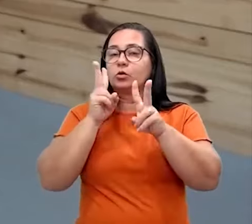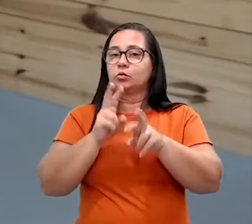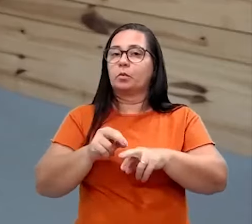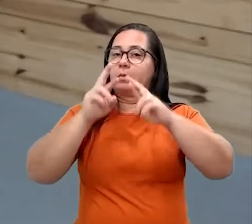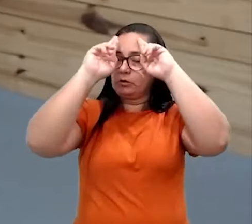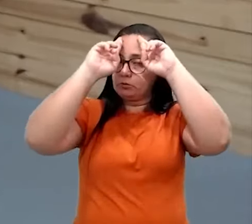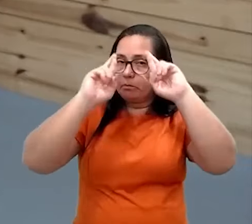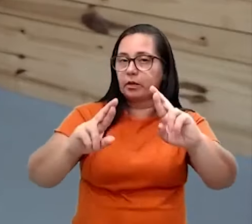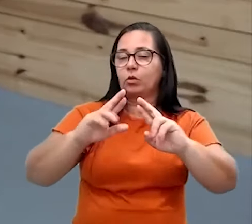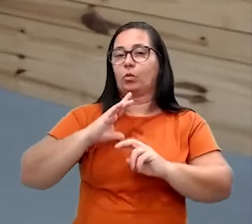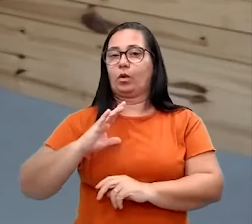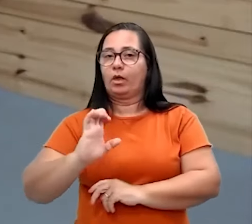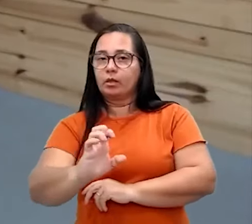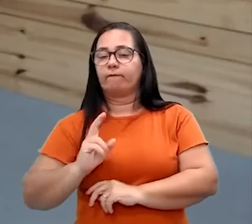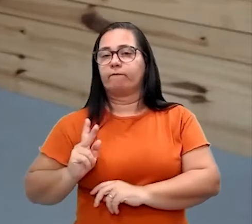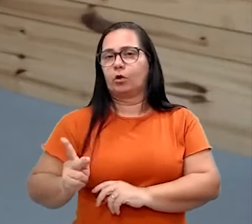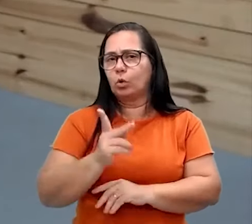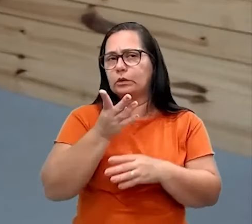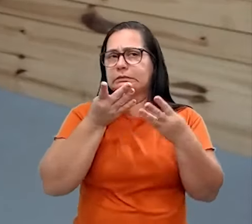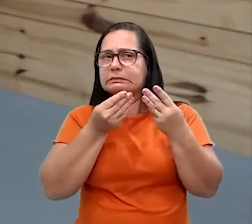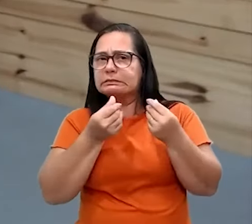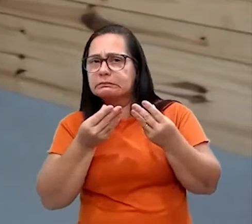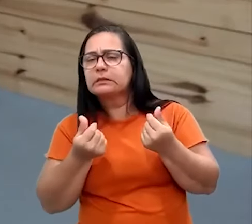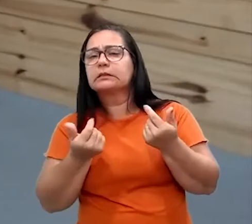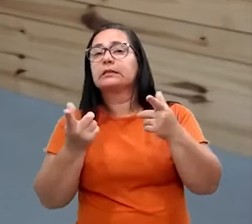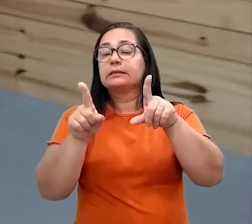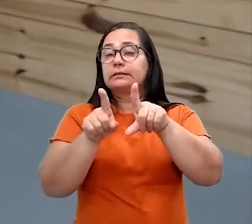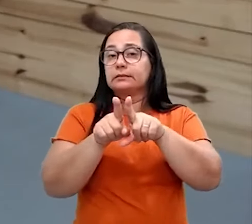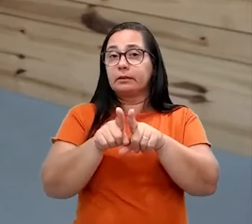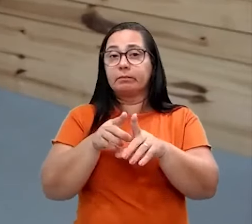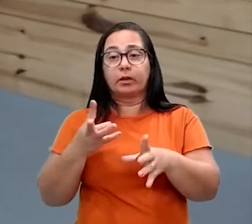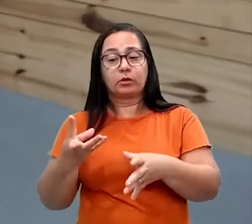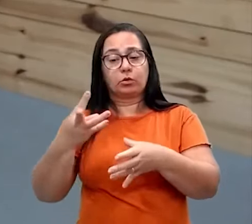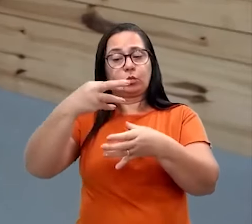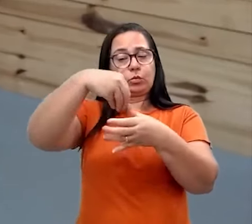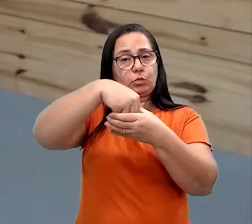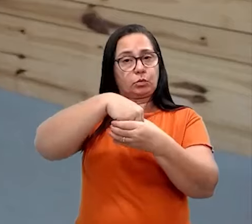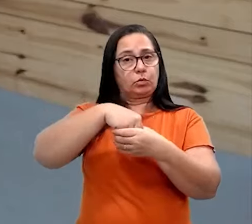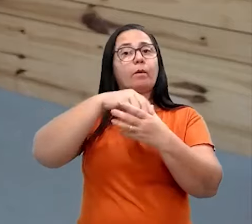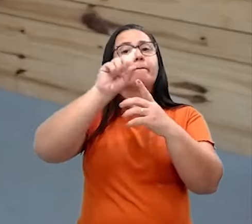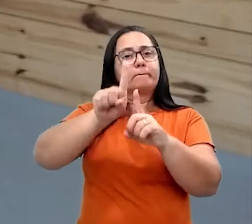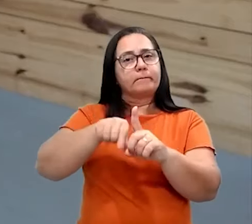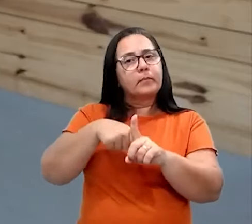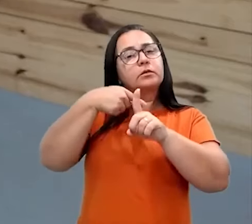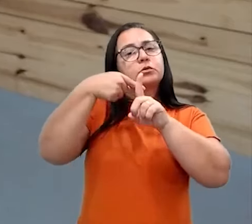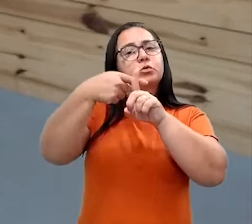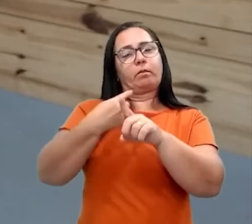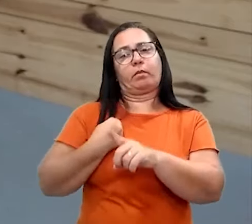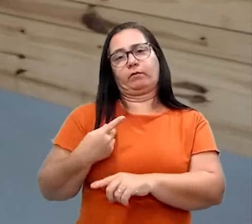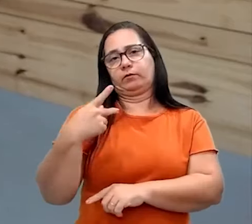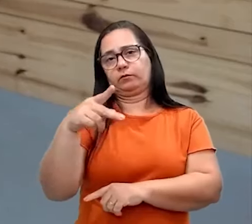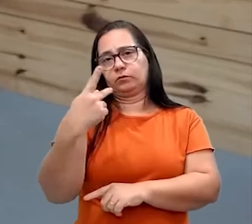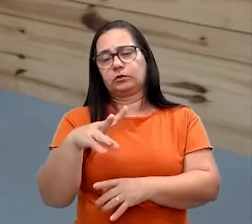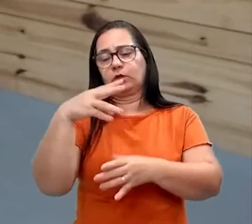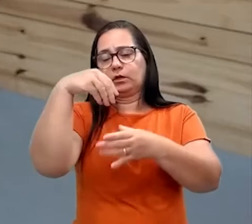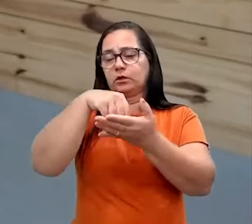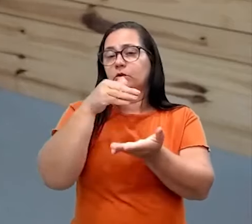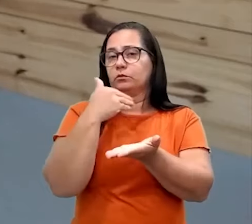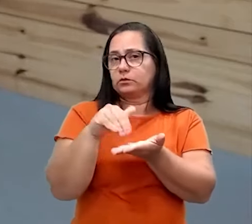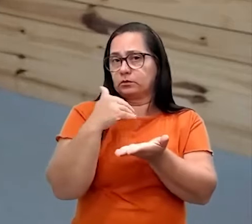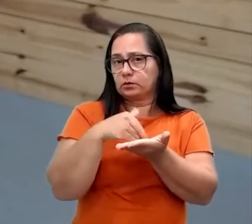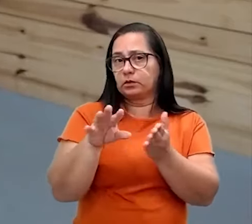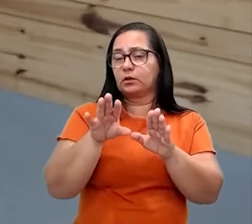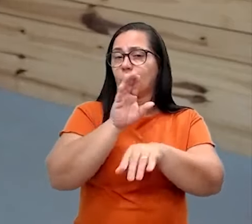respeito, de ética, de valores, de sensibilidade. E que isso tudo vai somar na vida de vocês, não só dentro do curso de